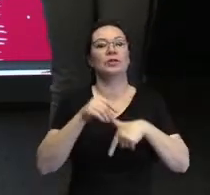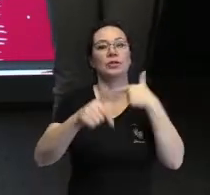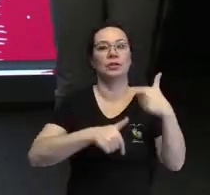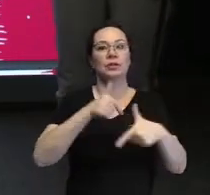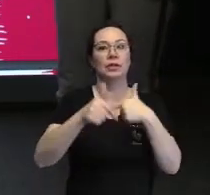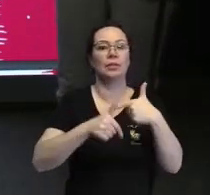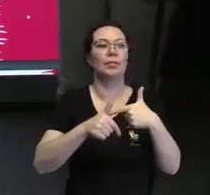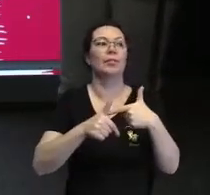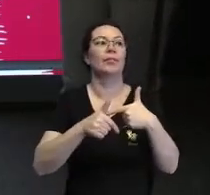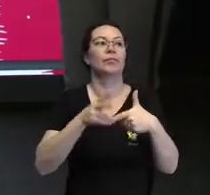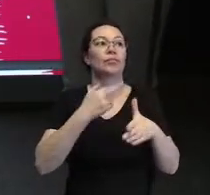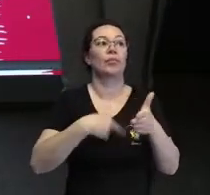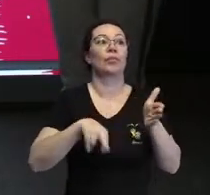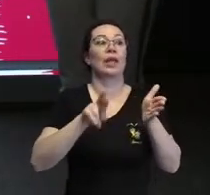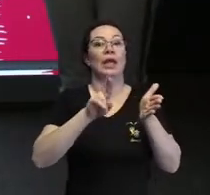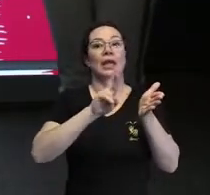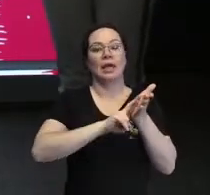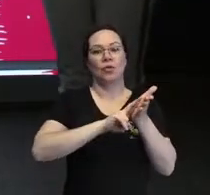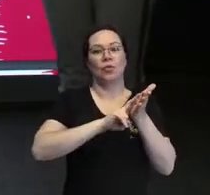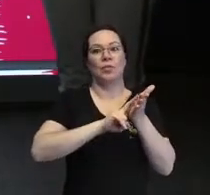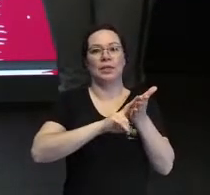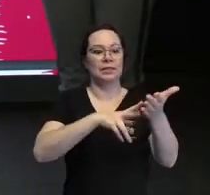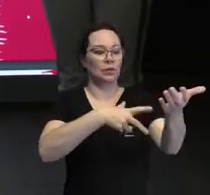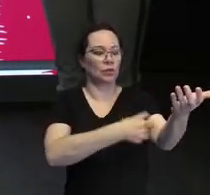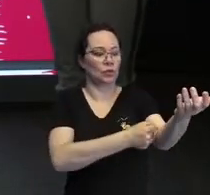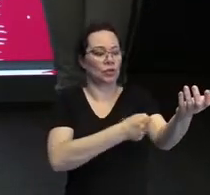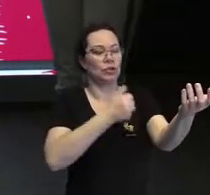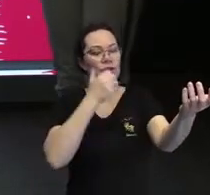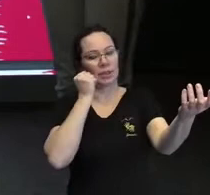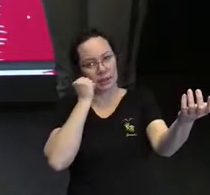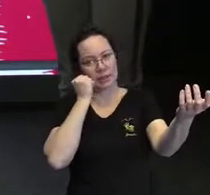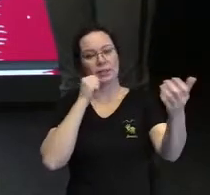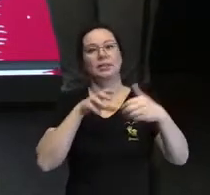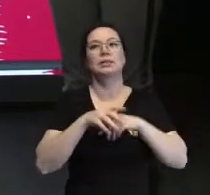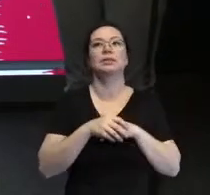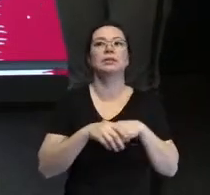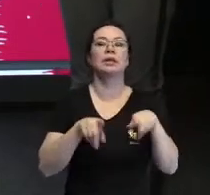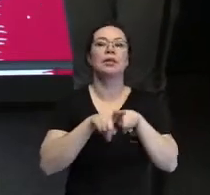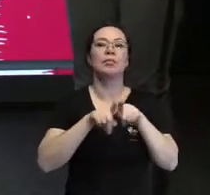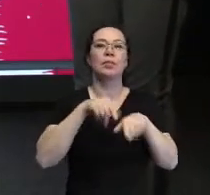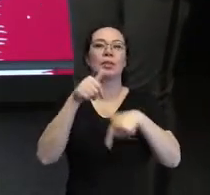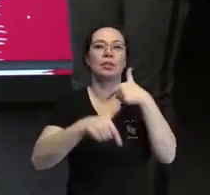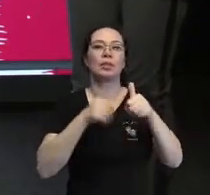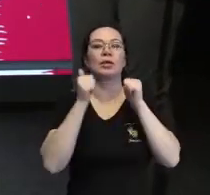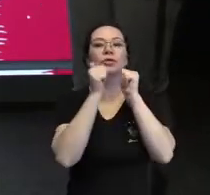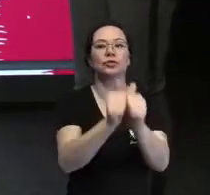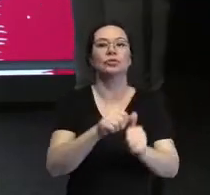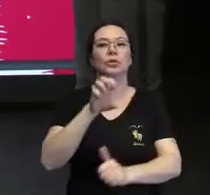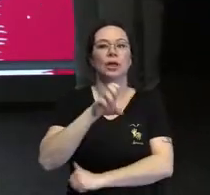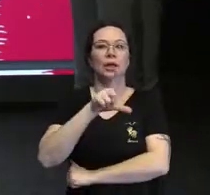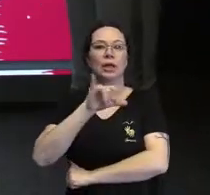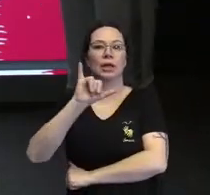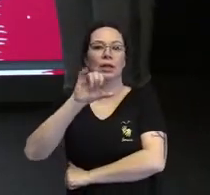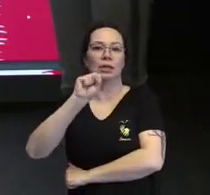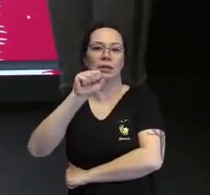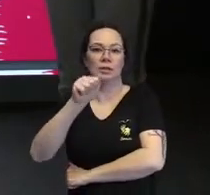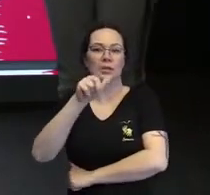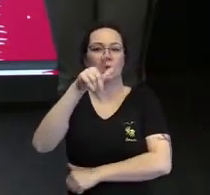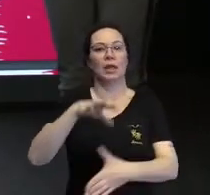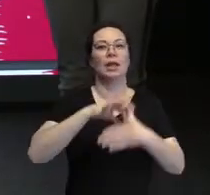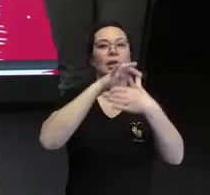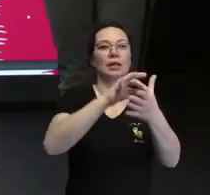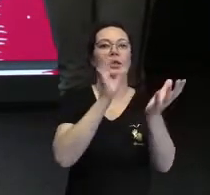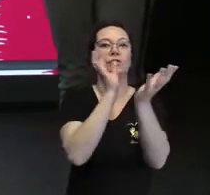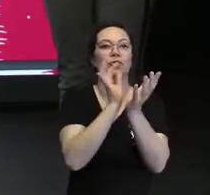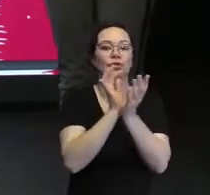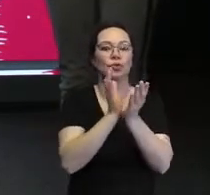pós-anestésica, da unidade do Morumbi. Atuo junto com a Elisa Reis, líder de grupo de